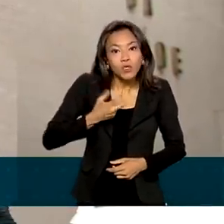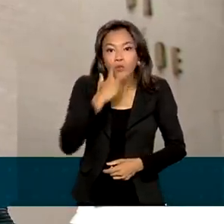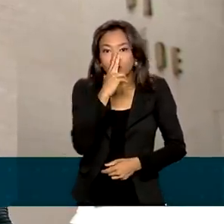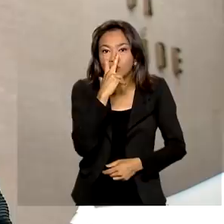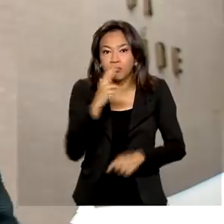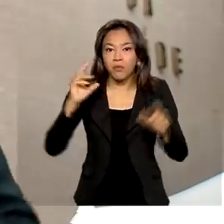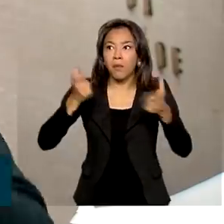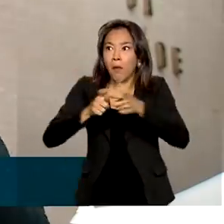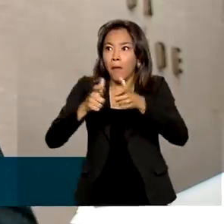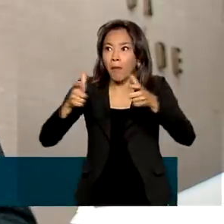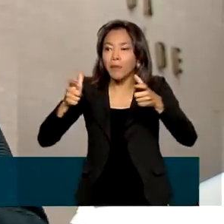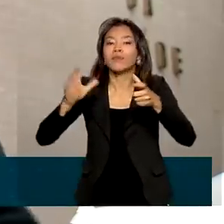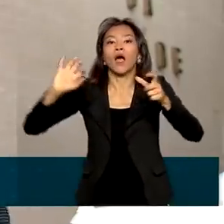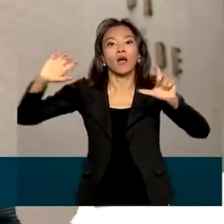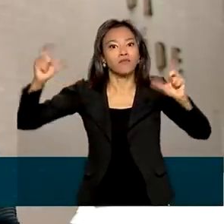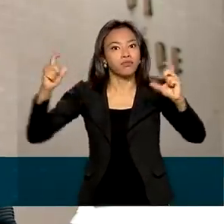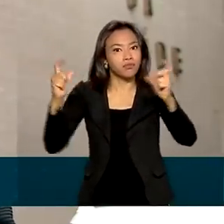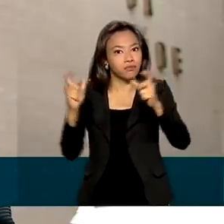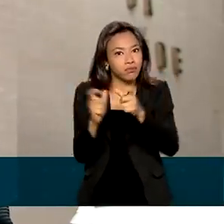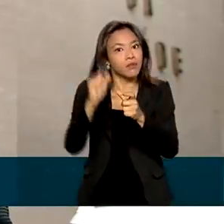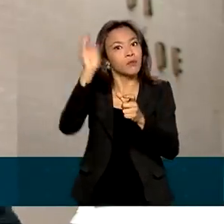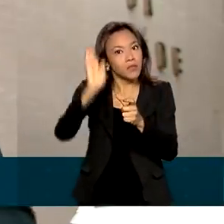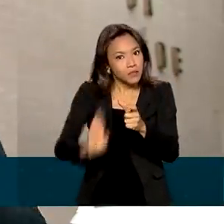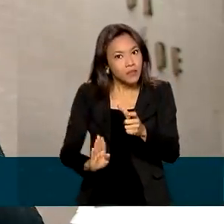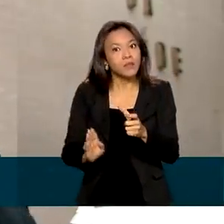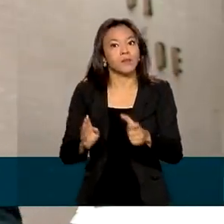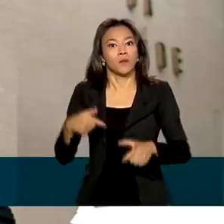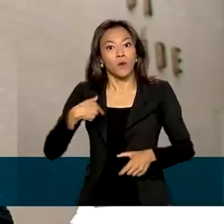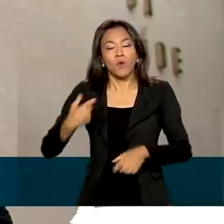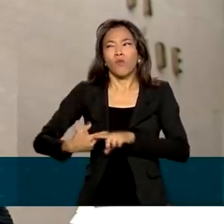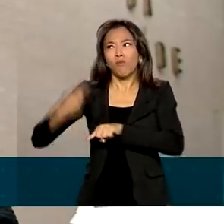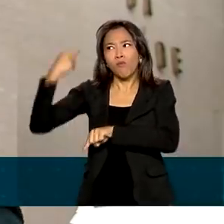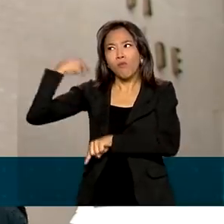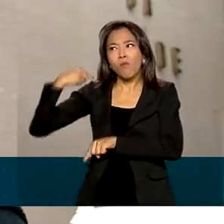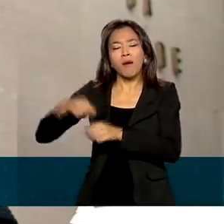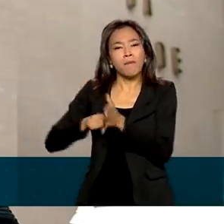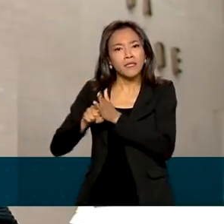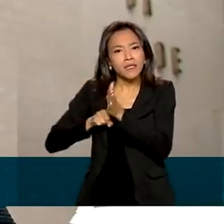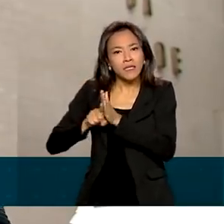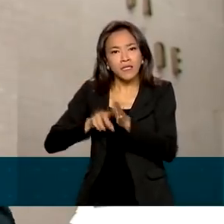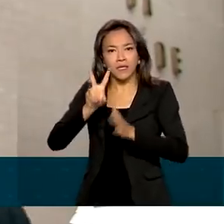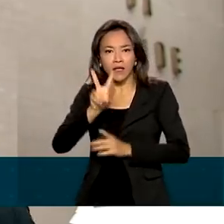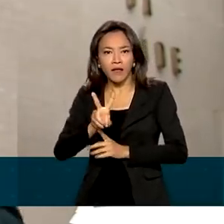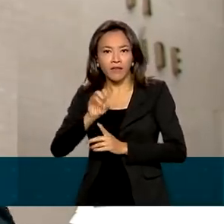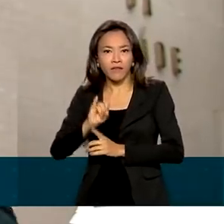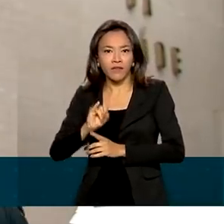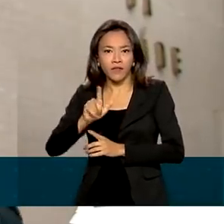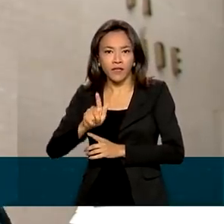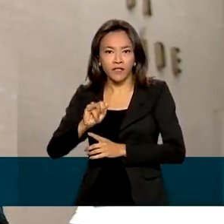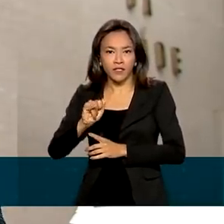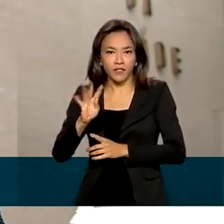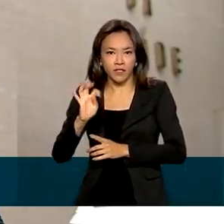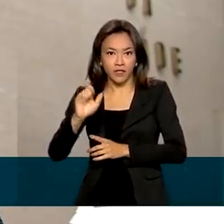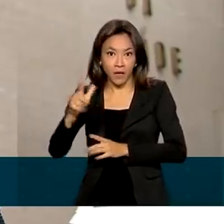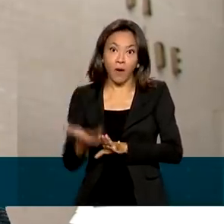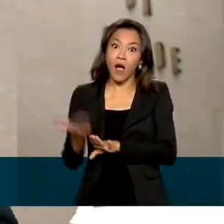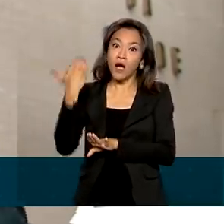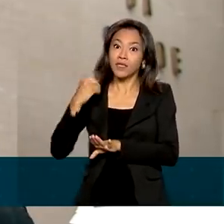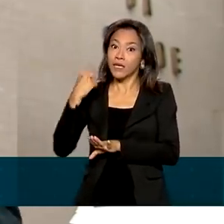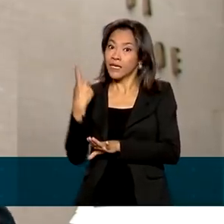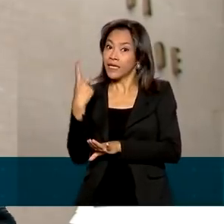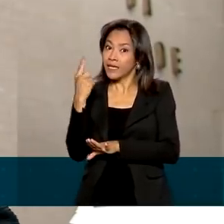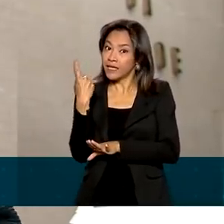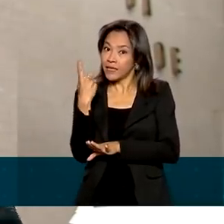caindo no país. Segundo uma pesquisa da Vegetel, em 2006, eles representavam 15,7%